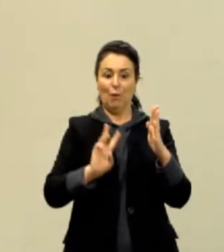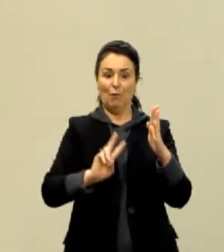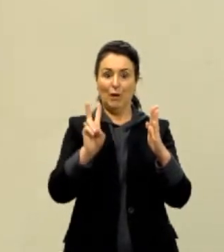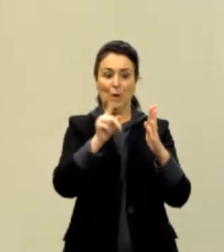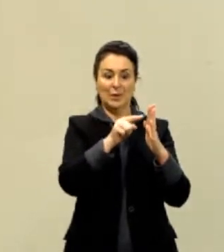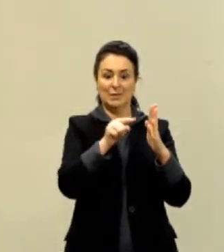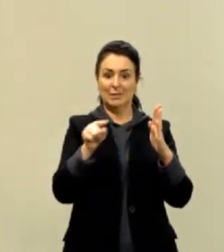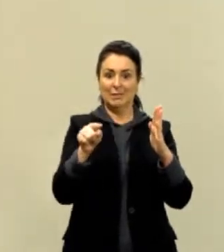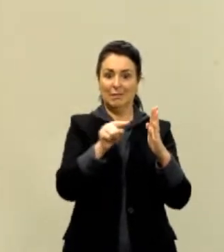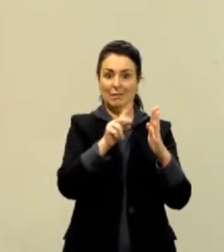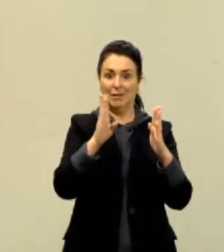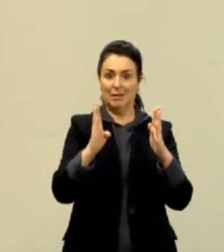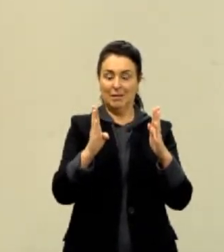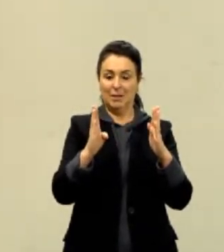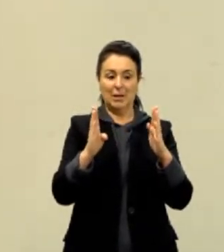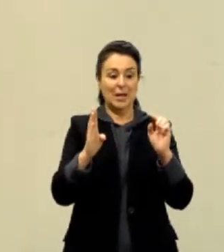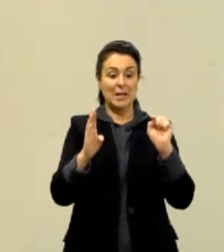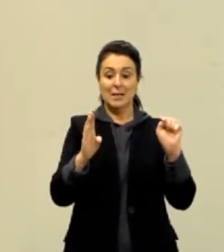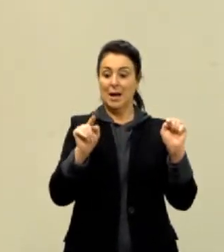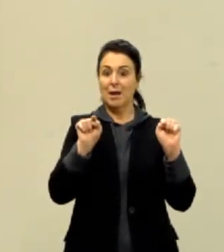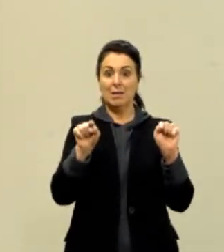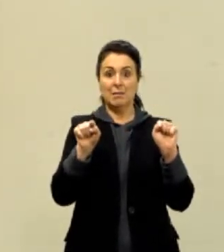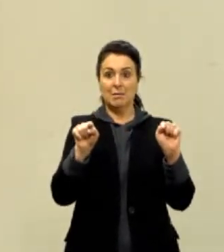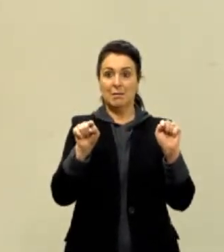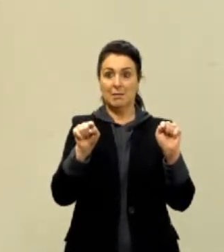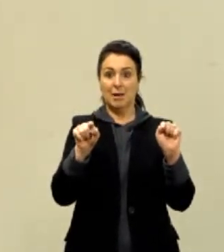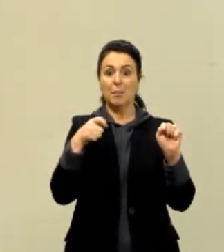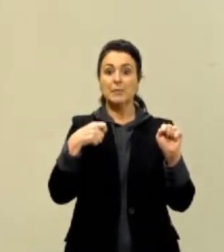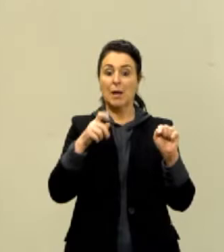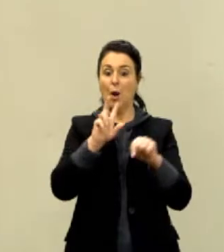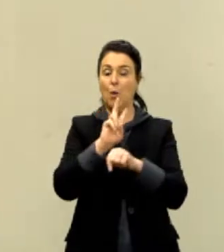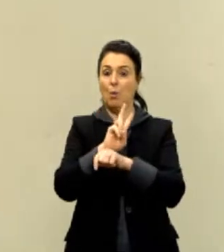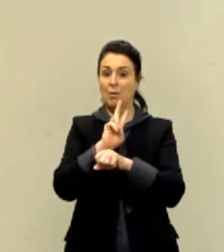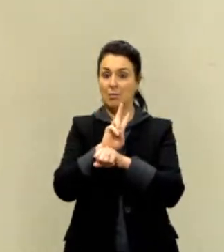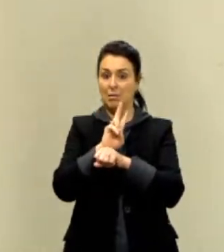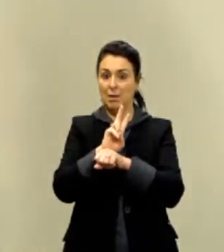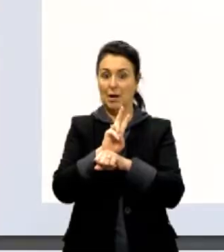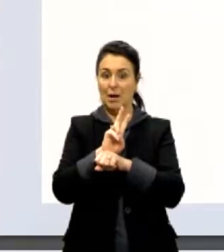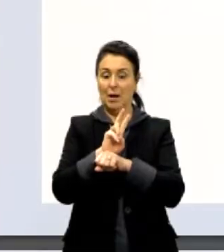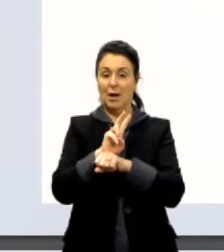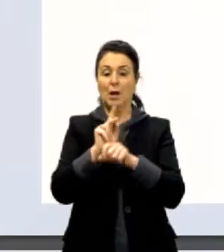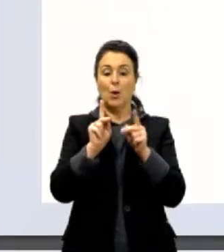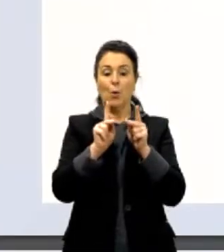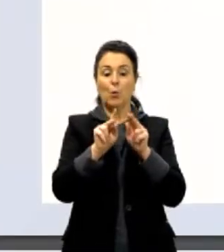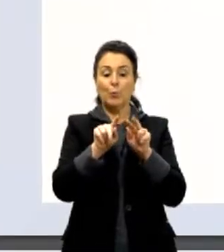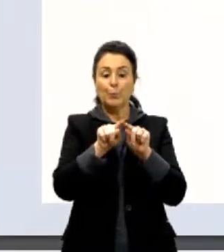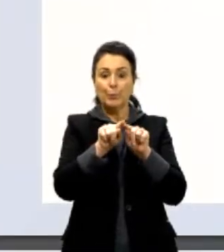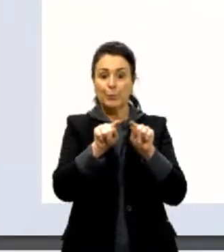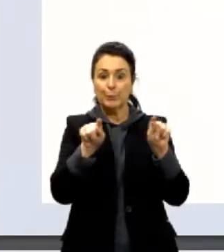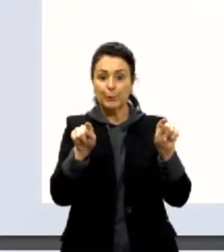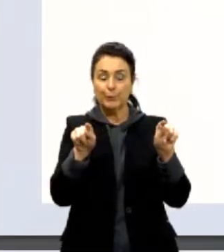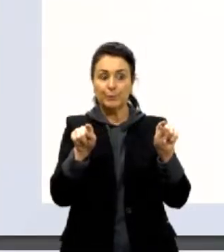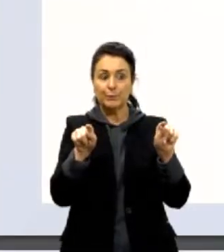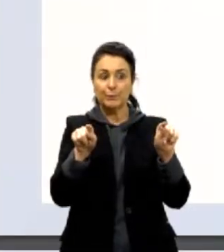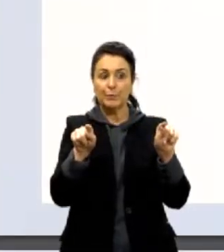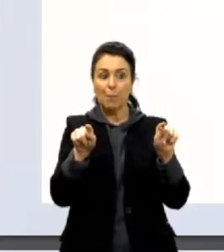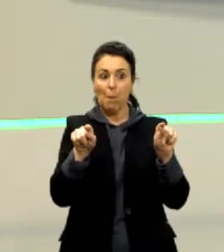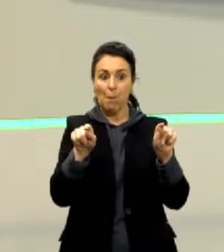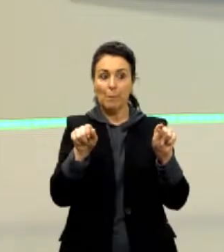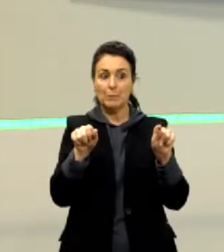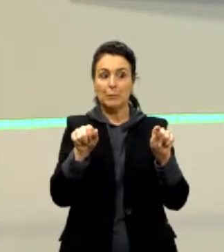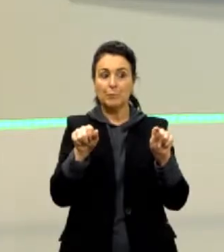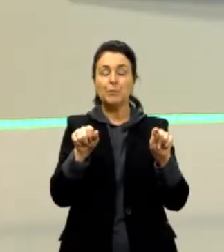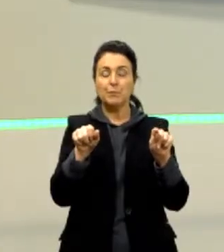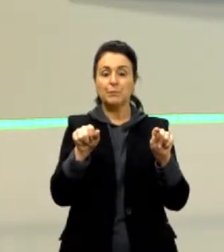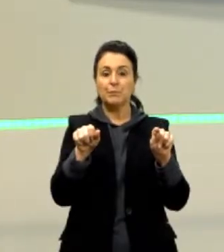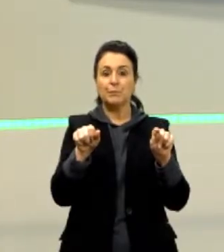intervalo e nas pontas, gente, tem que cuidar. Esse intervalo aqui, ó, te diz que o